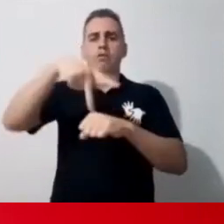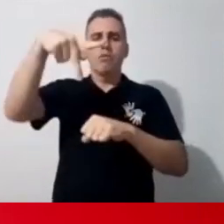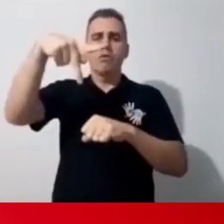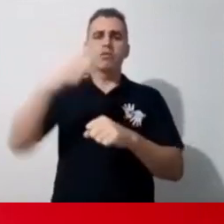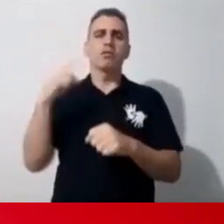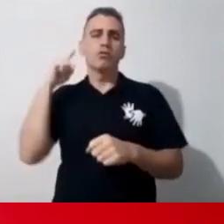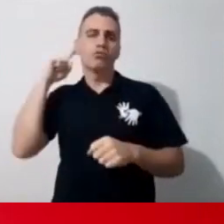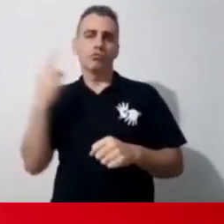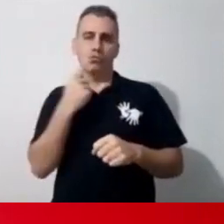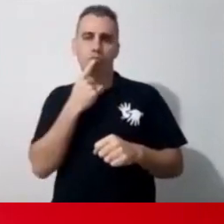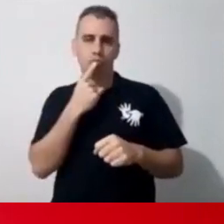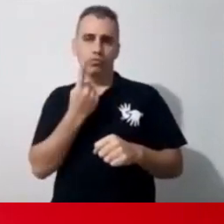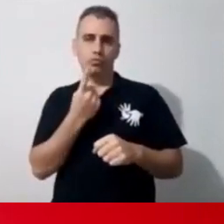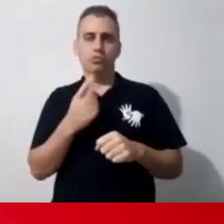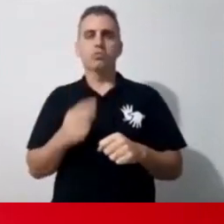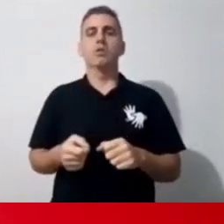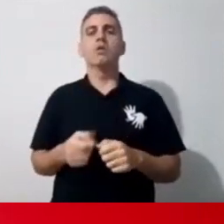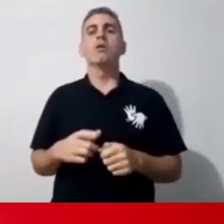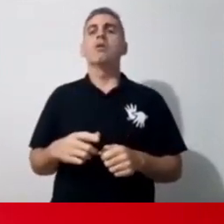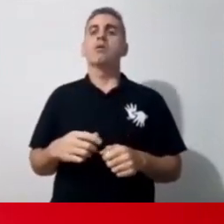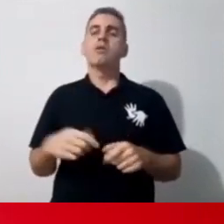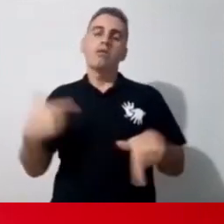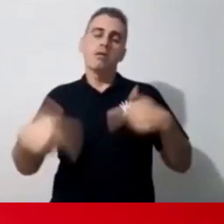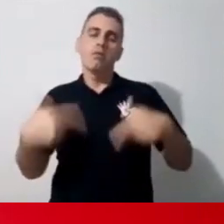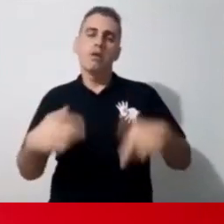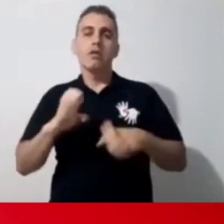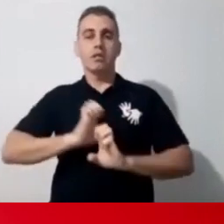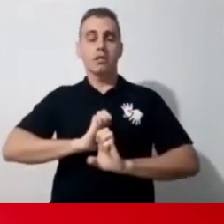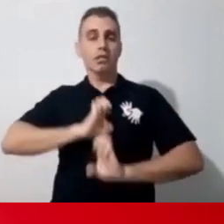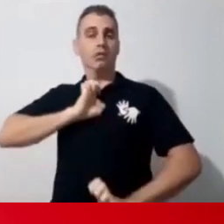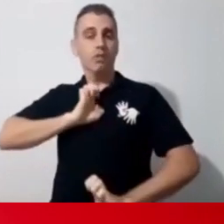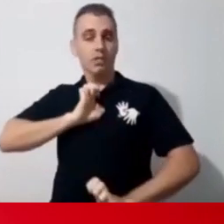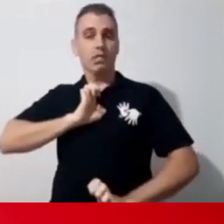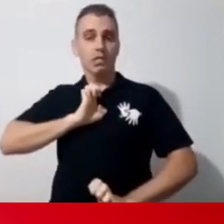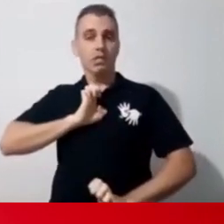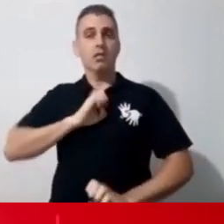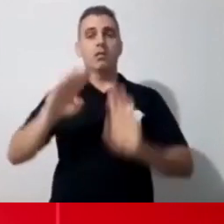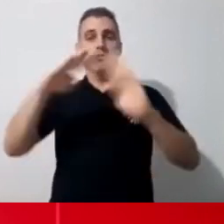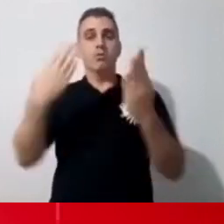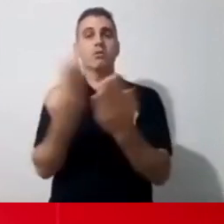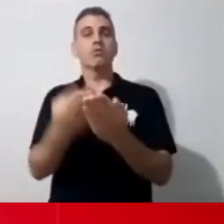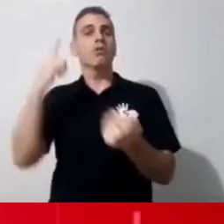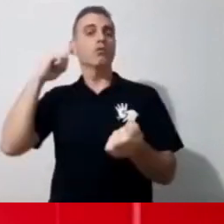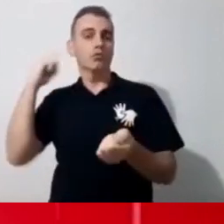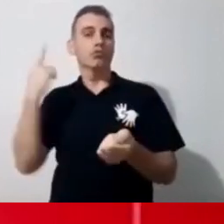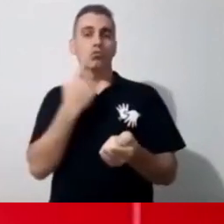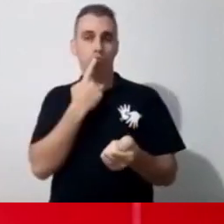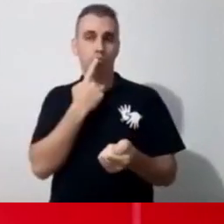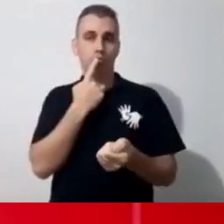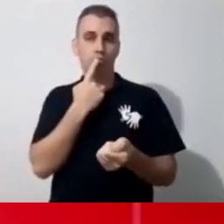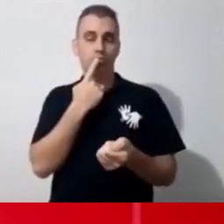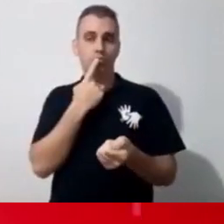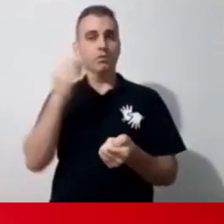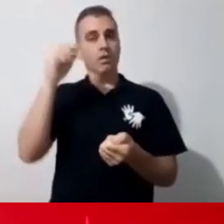Trabalho no município de Gravataí, numa escola de surdos e pela manhã e à